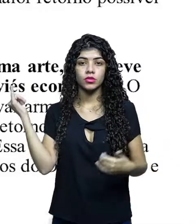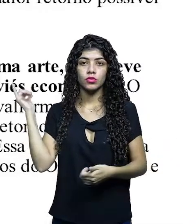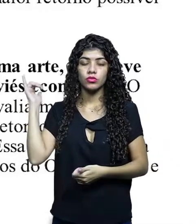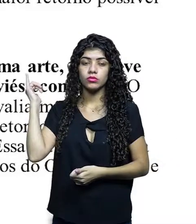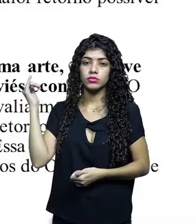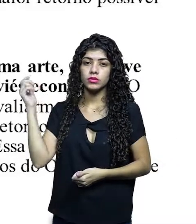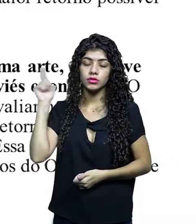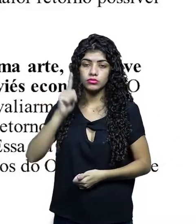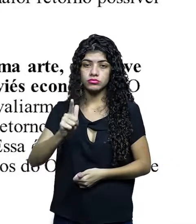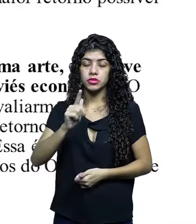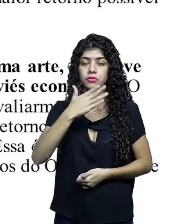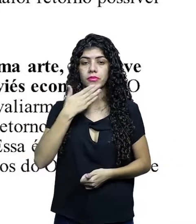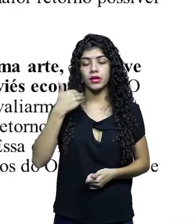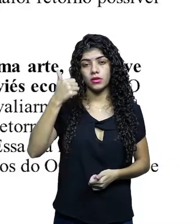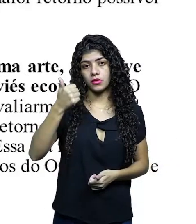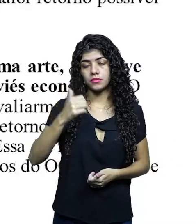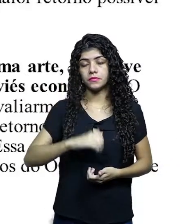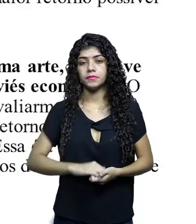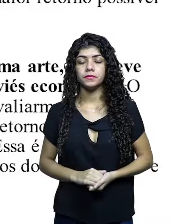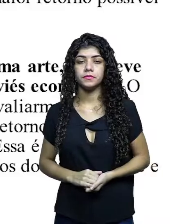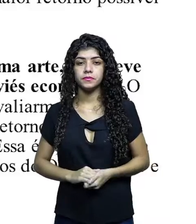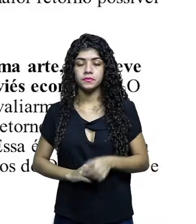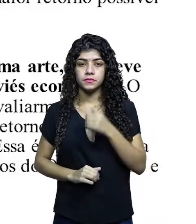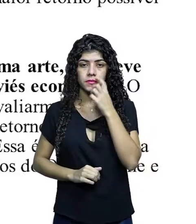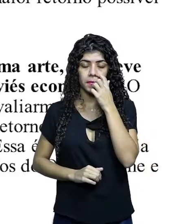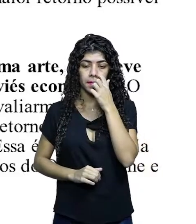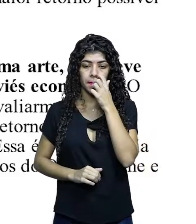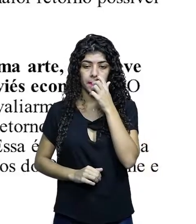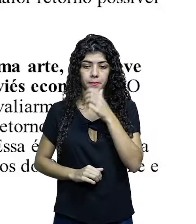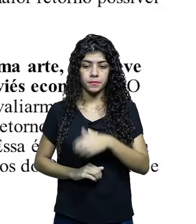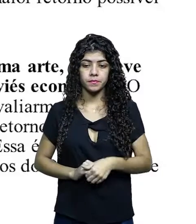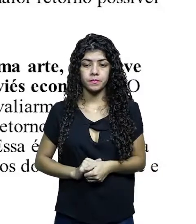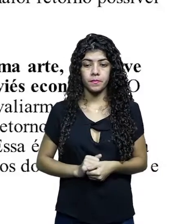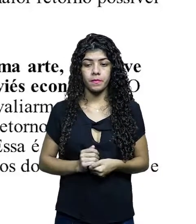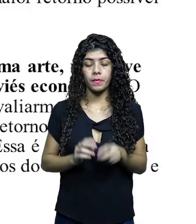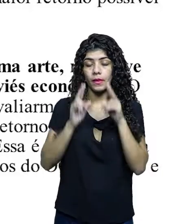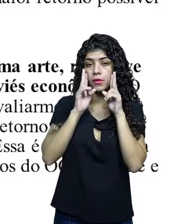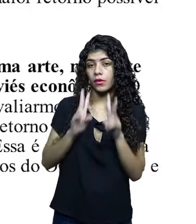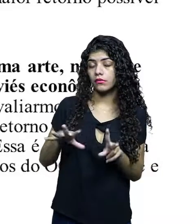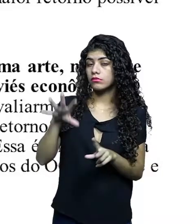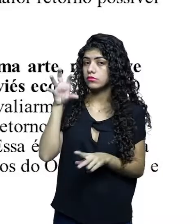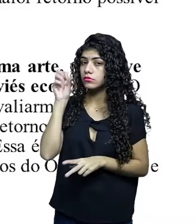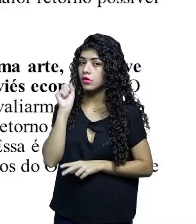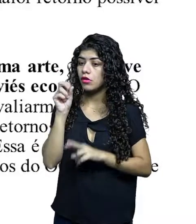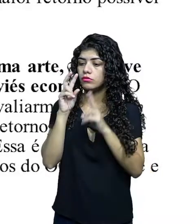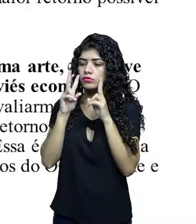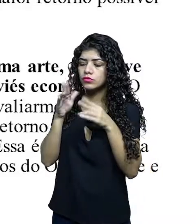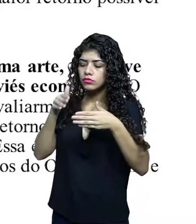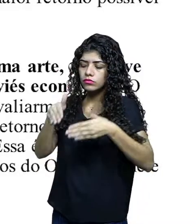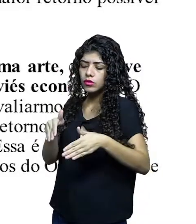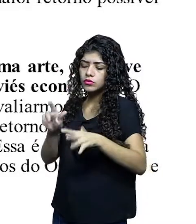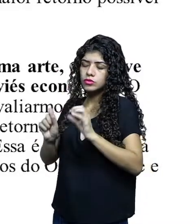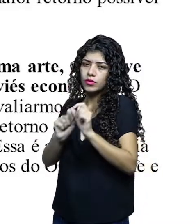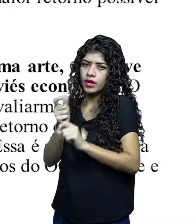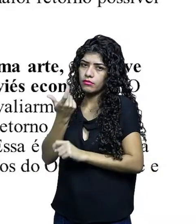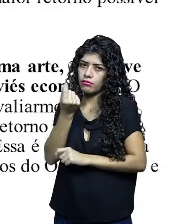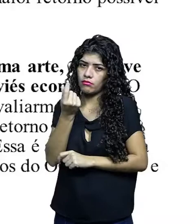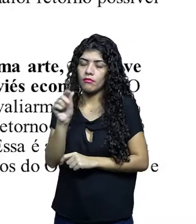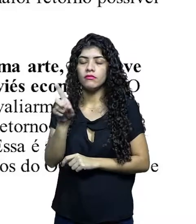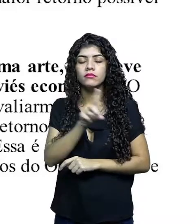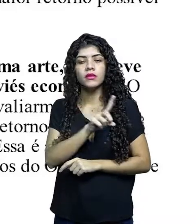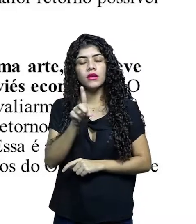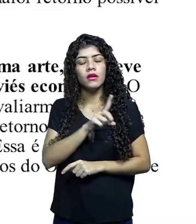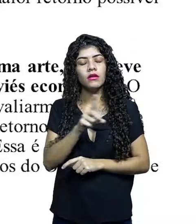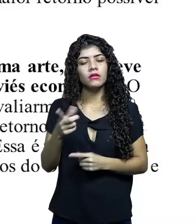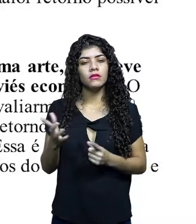atingir o maior retorno possível do investimento. O audiovisual, como uma arte, não deve ser olhado apenas pelo viés